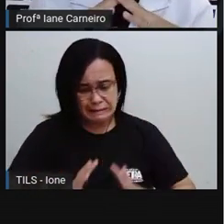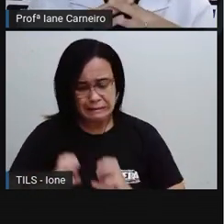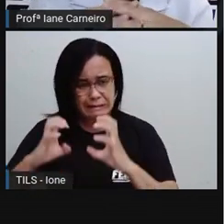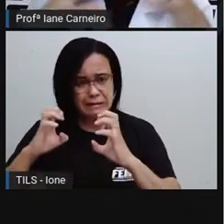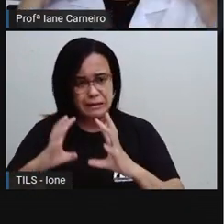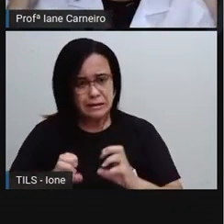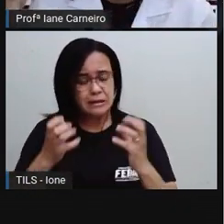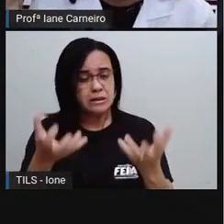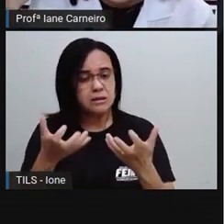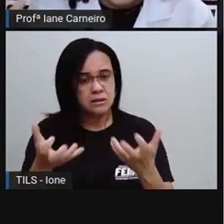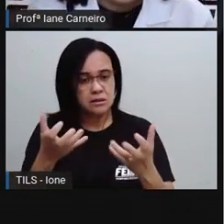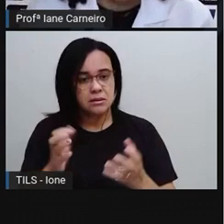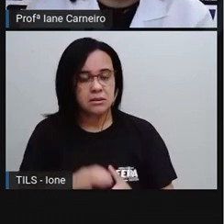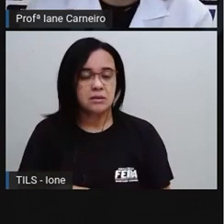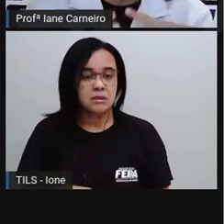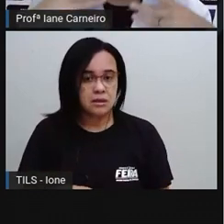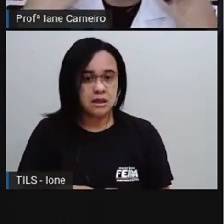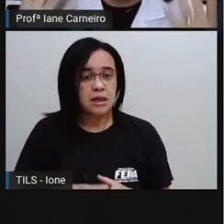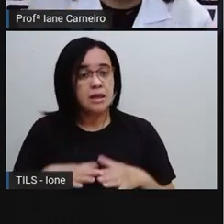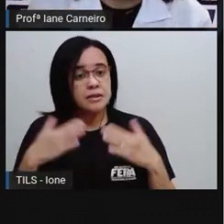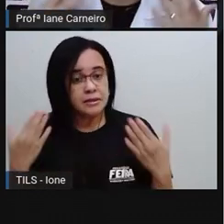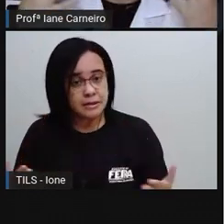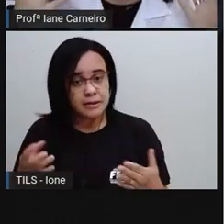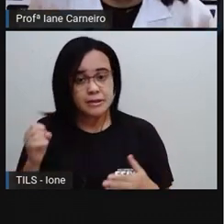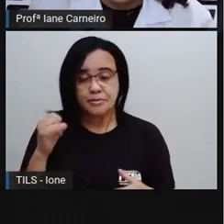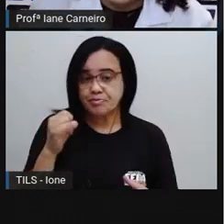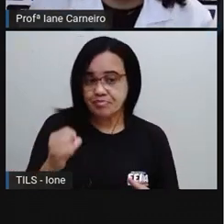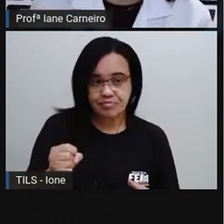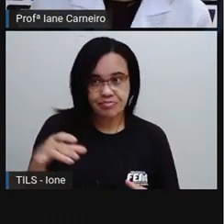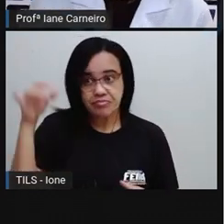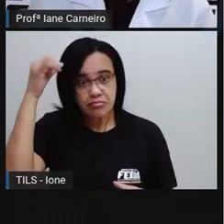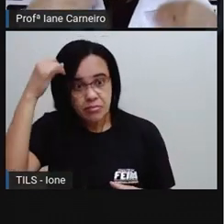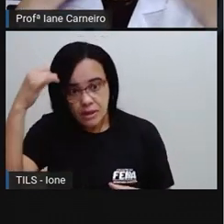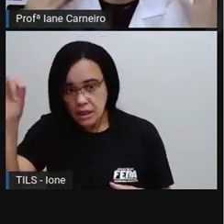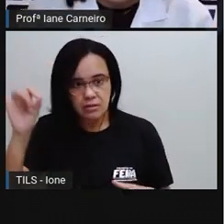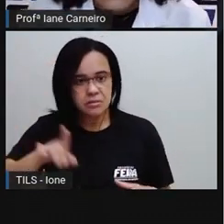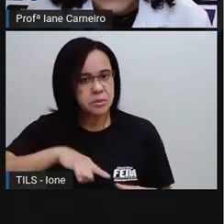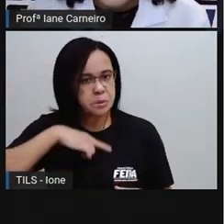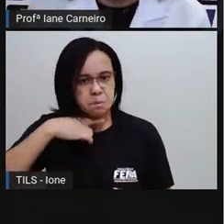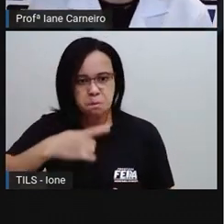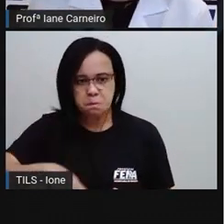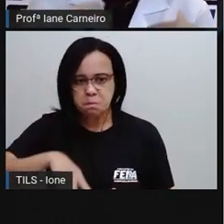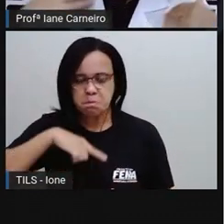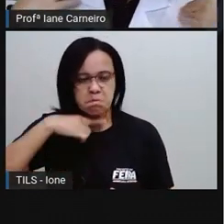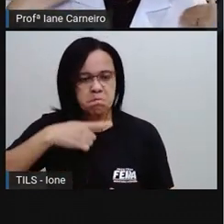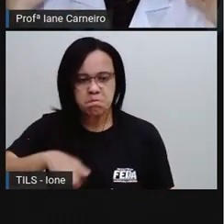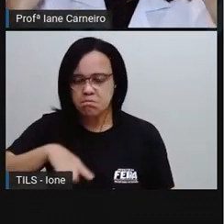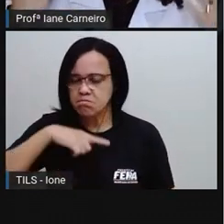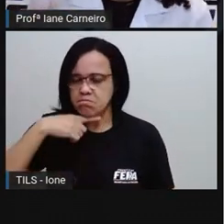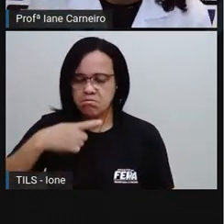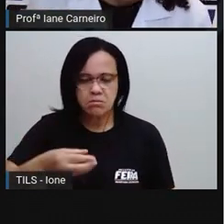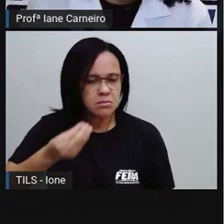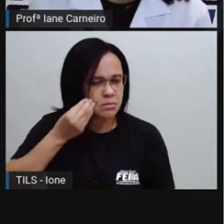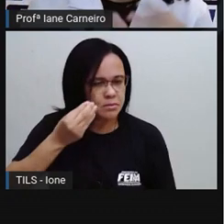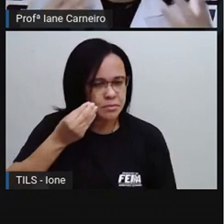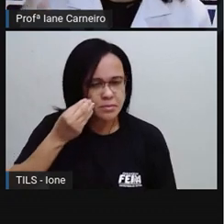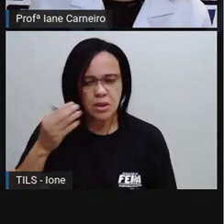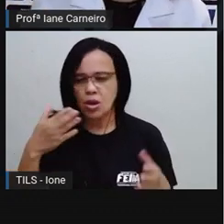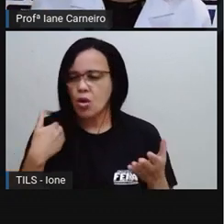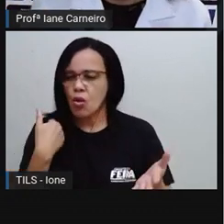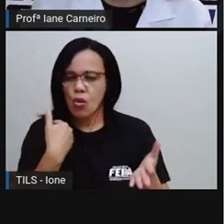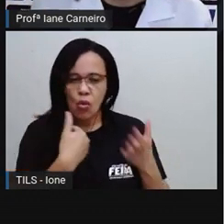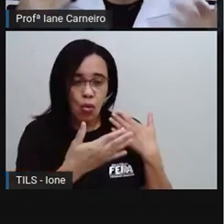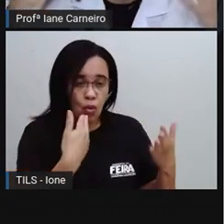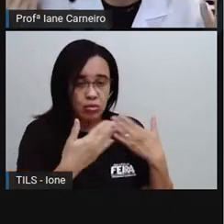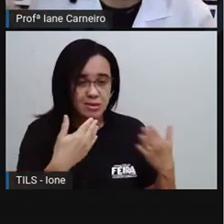né? Se não teve jeito de você evitar aquele conflito, né? Se você tentou conversar com a pessoa e mesmo assim não foi